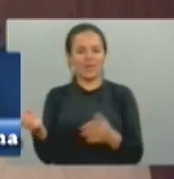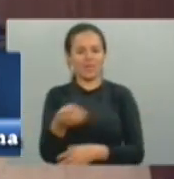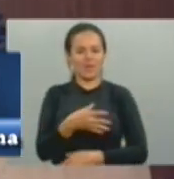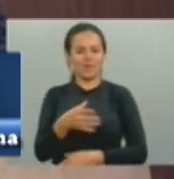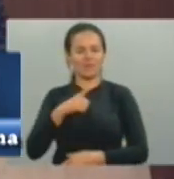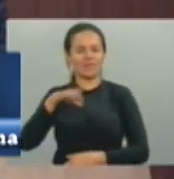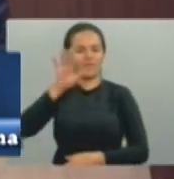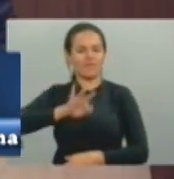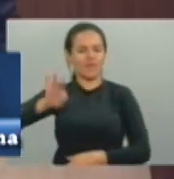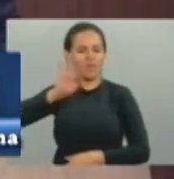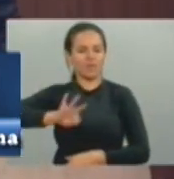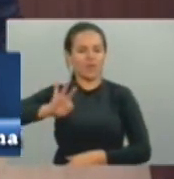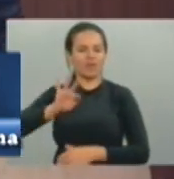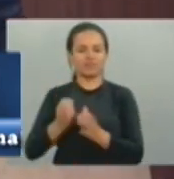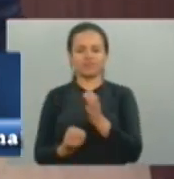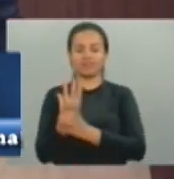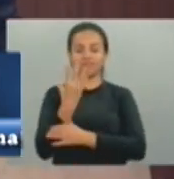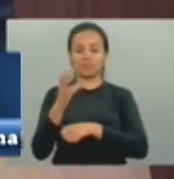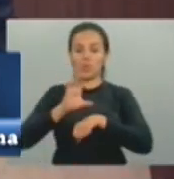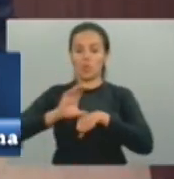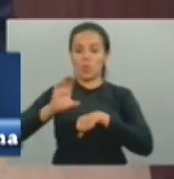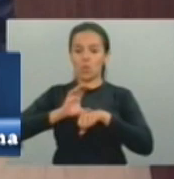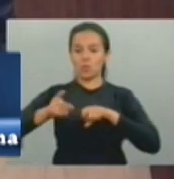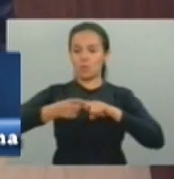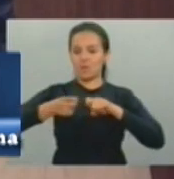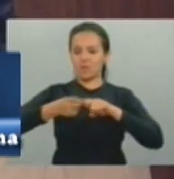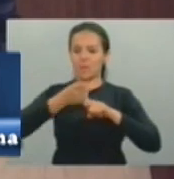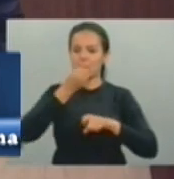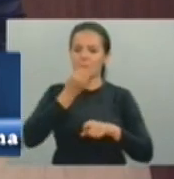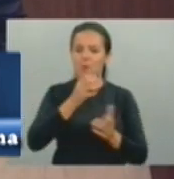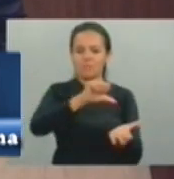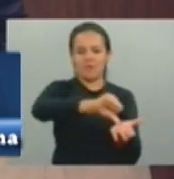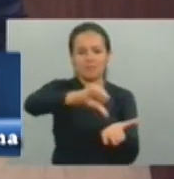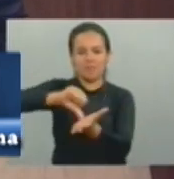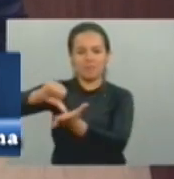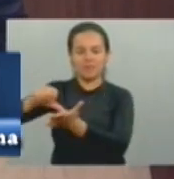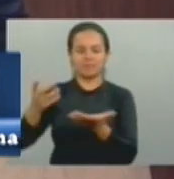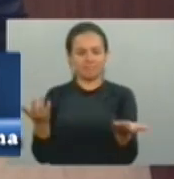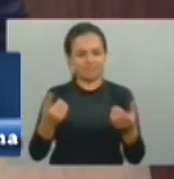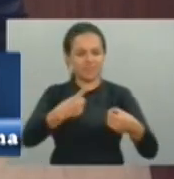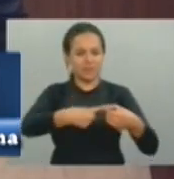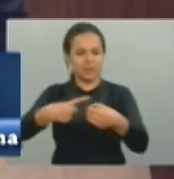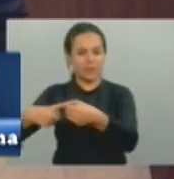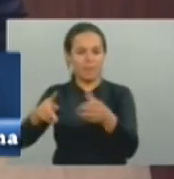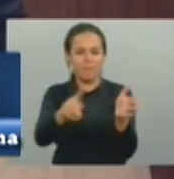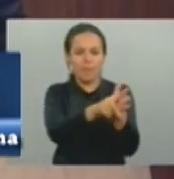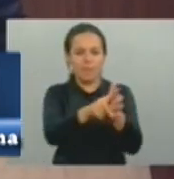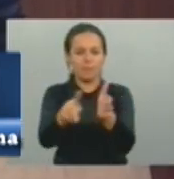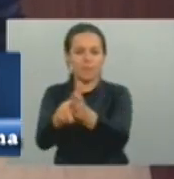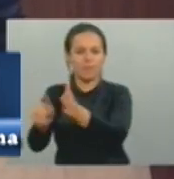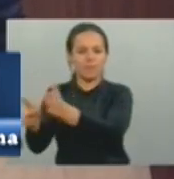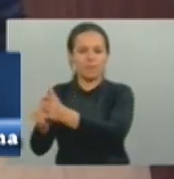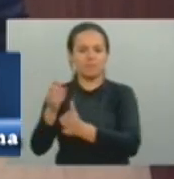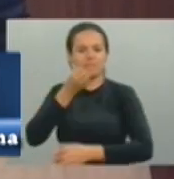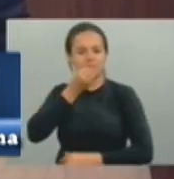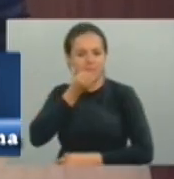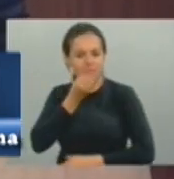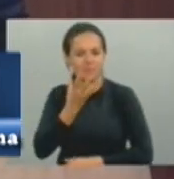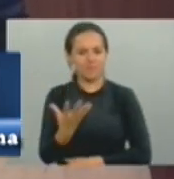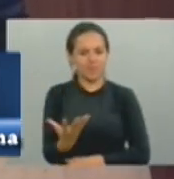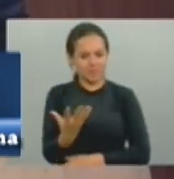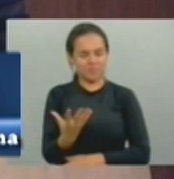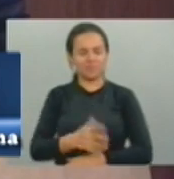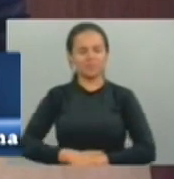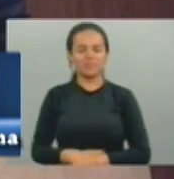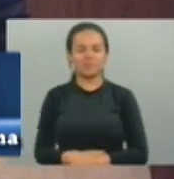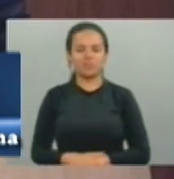seu curso de medicina, ficará mais fácil, deputado Roberto, ficar moradia na sua terra e servir ao